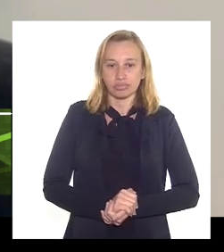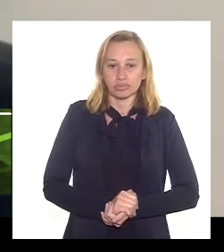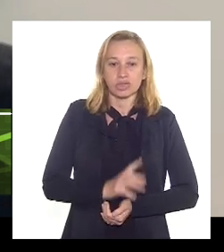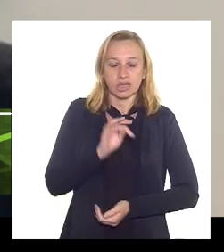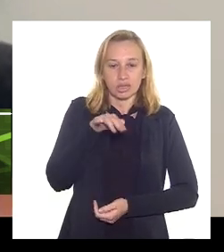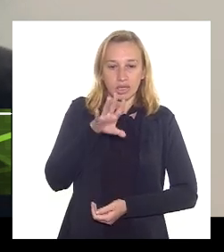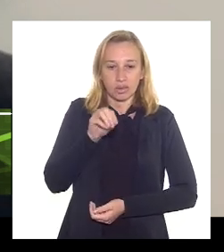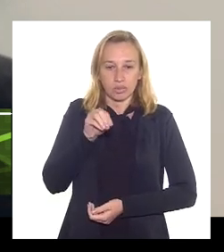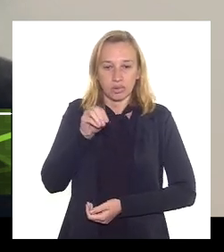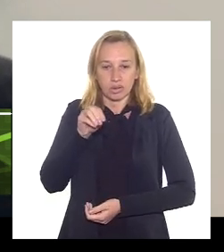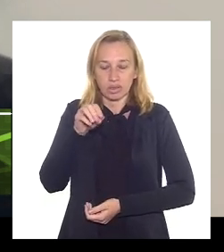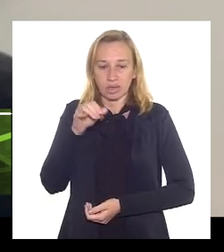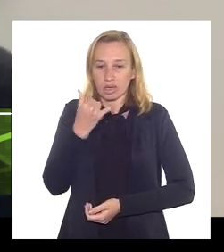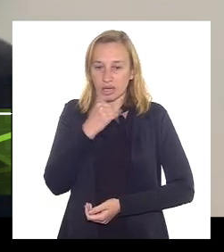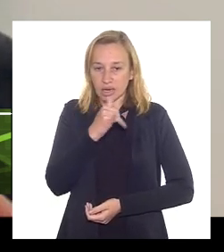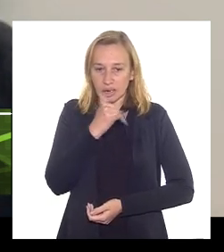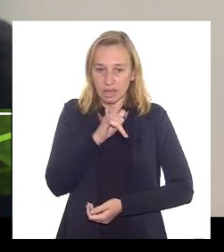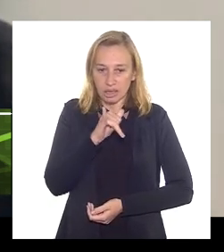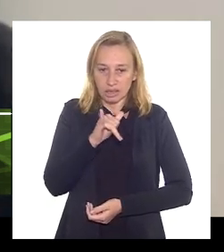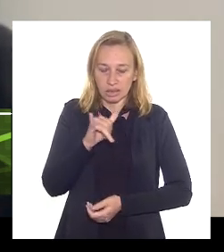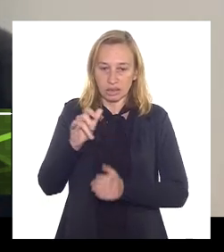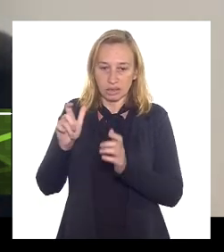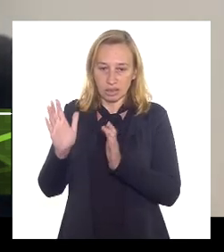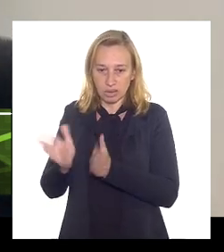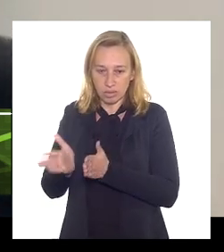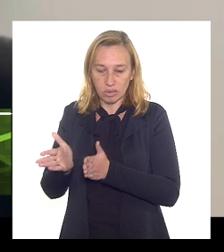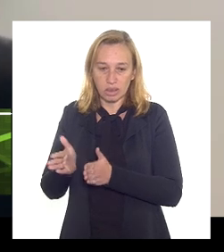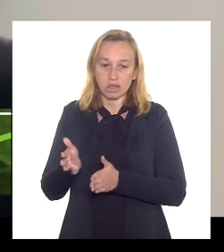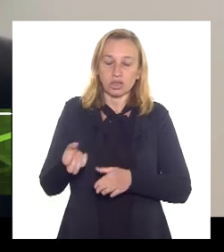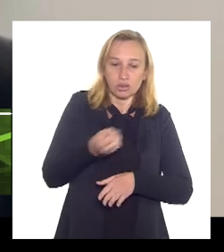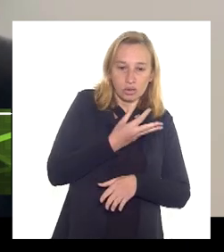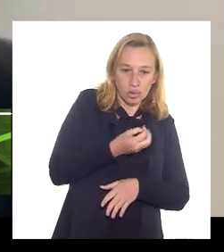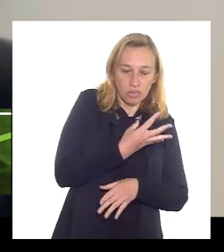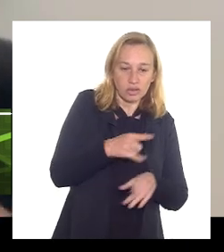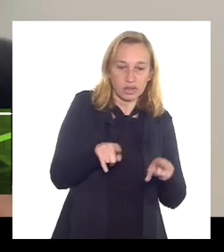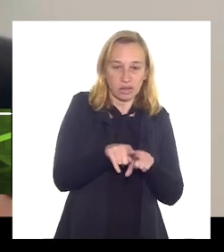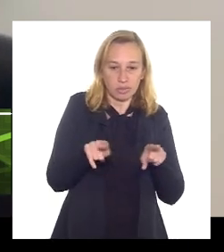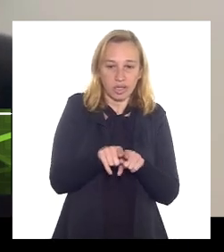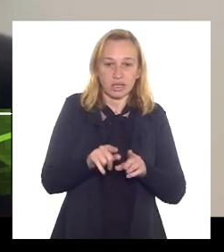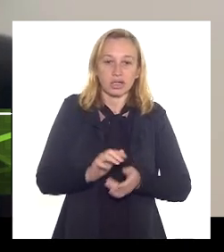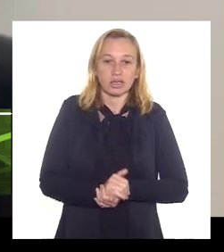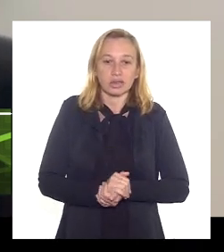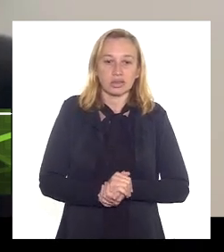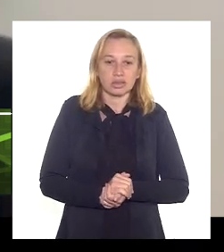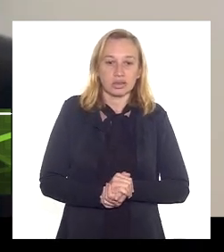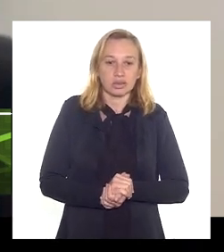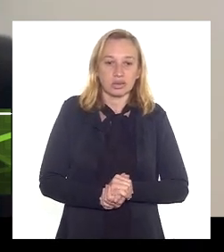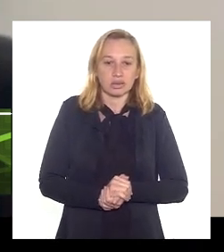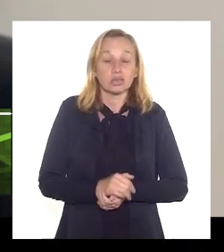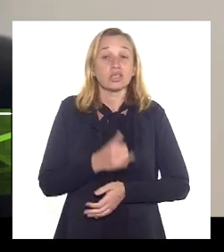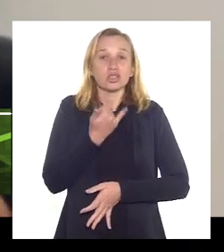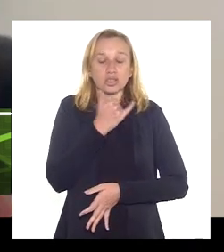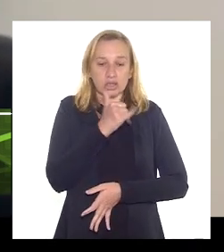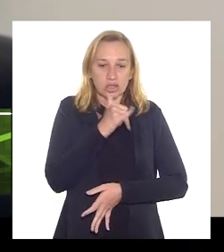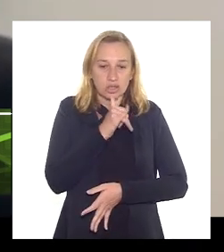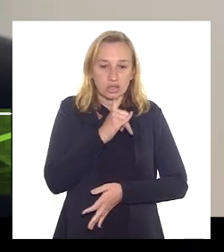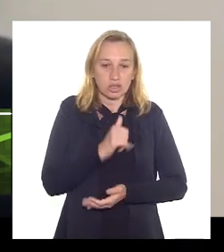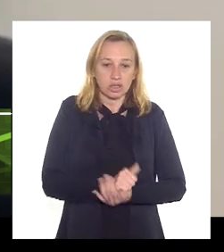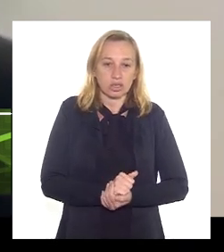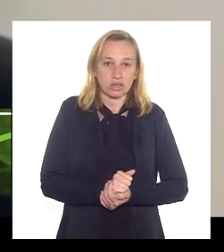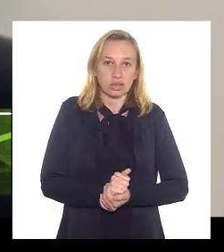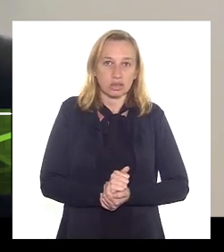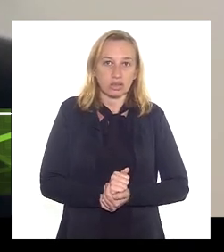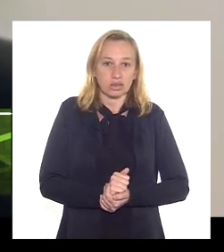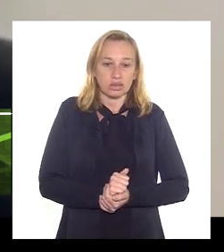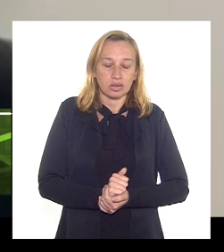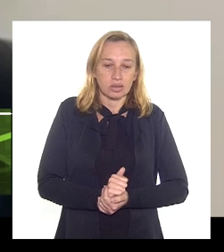termoelétricas tanto existentes quanto novas. Mas para fins de lastro de energia, é como se fosse a mesma coisa, porque